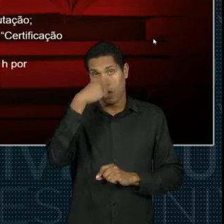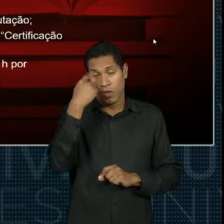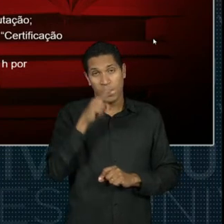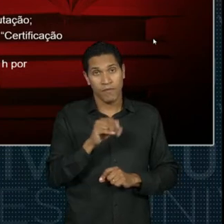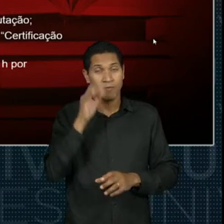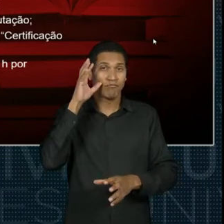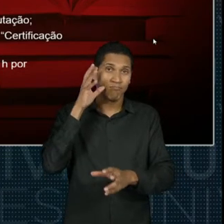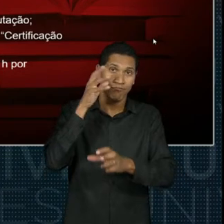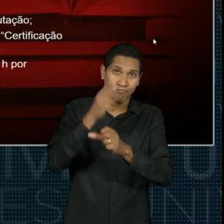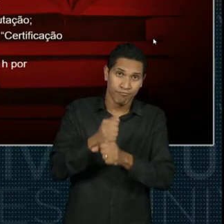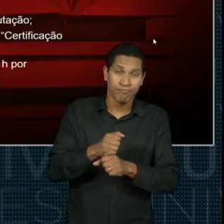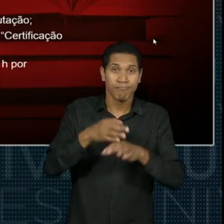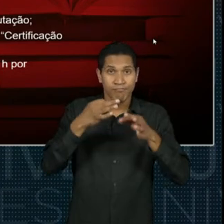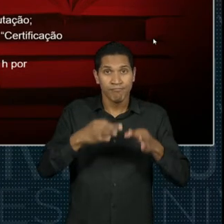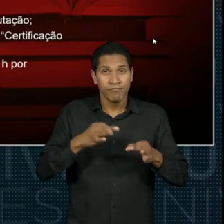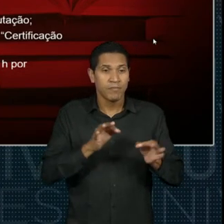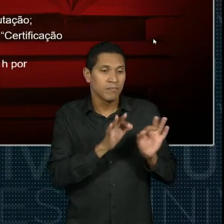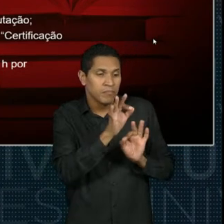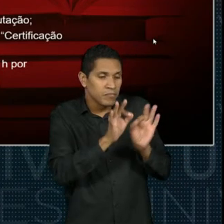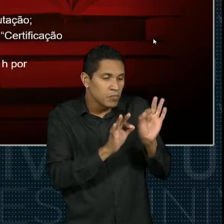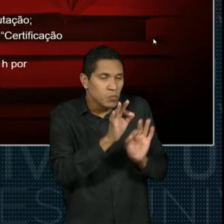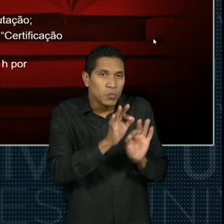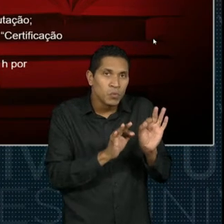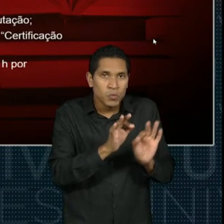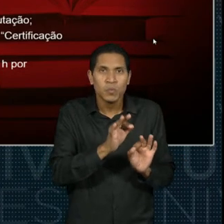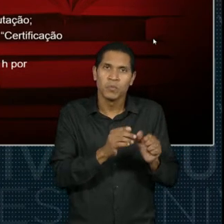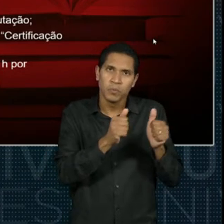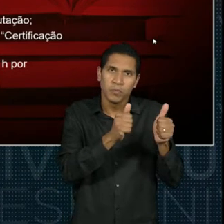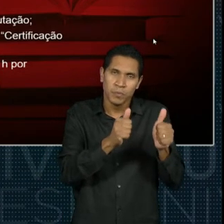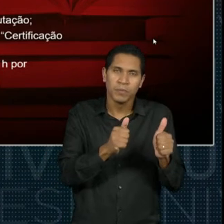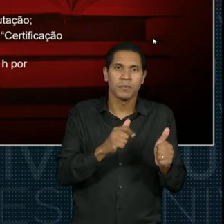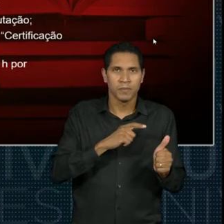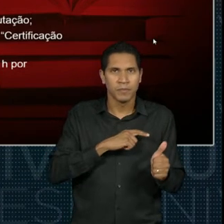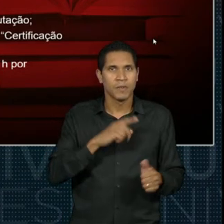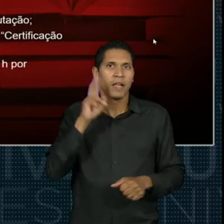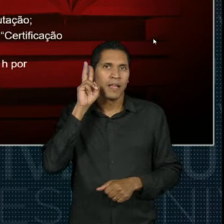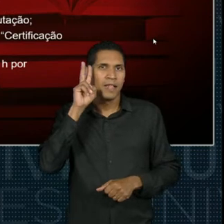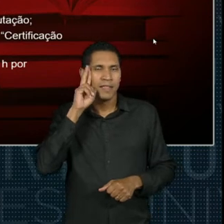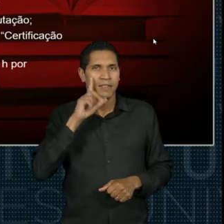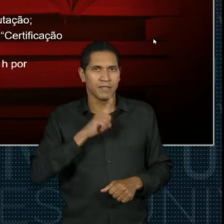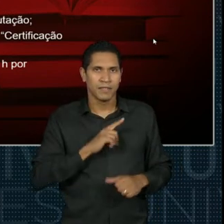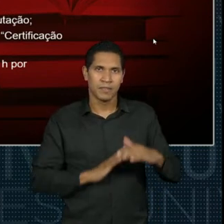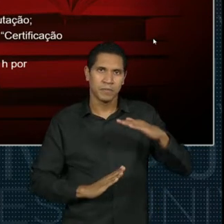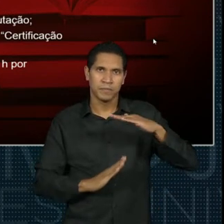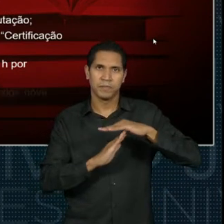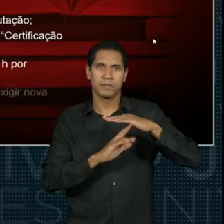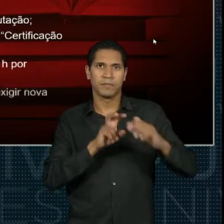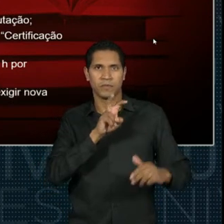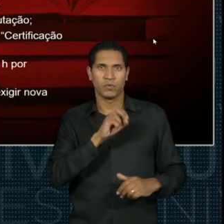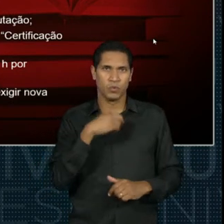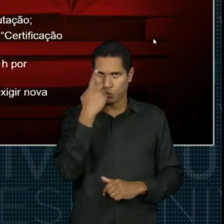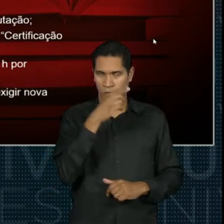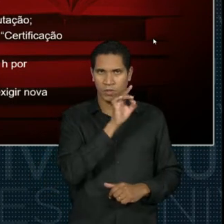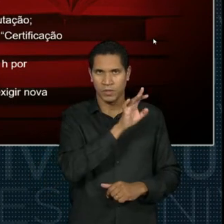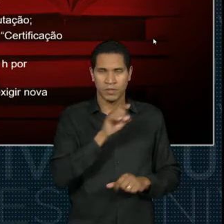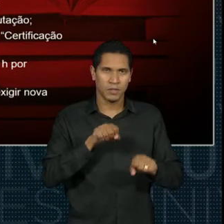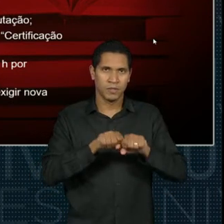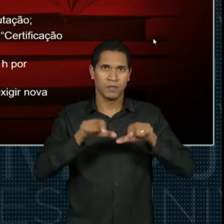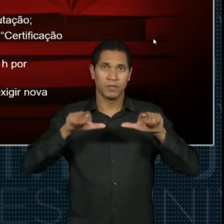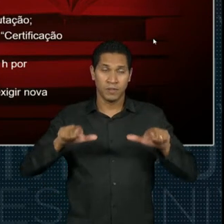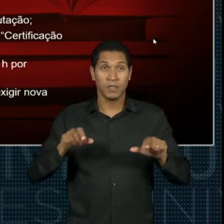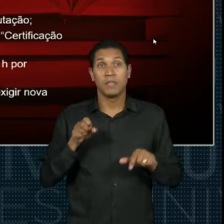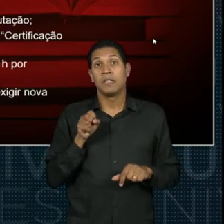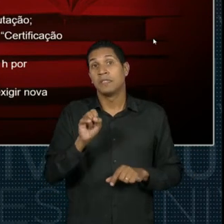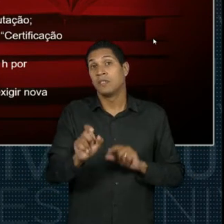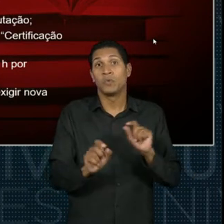contabilizadas com os devidos ajustes, lembrando lá daquele máximo de 50 horas por certificado, e caso algo